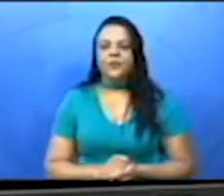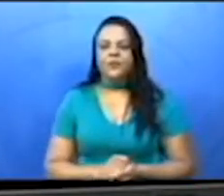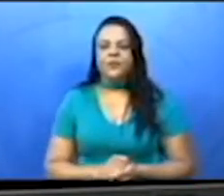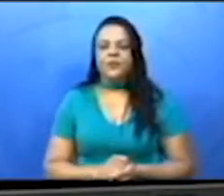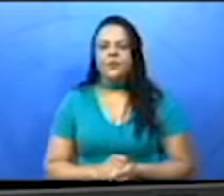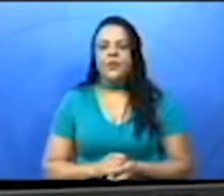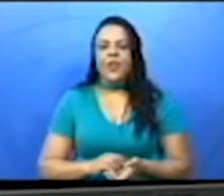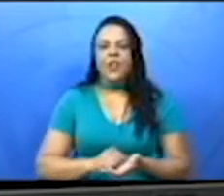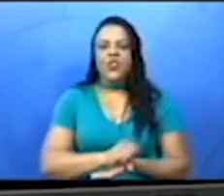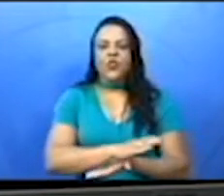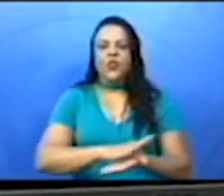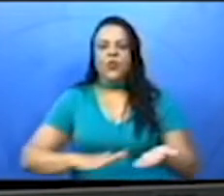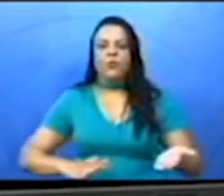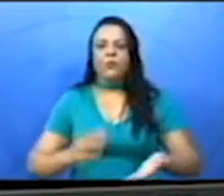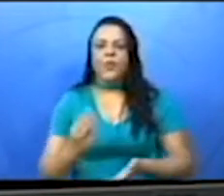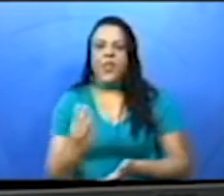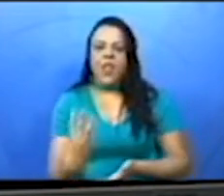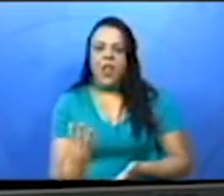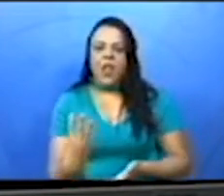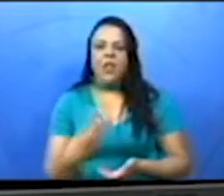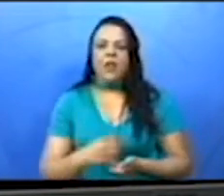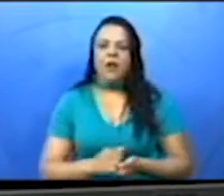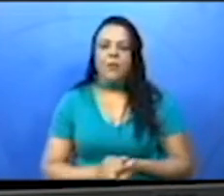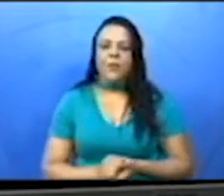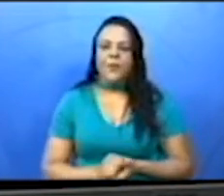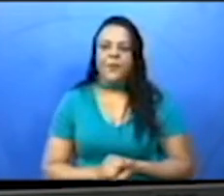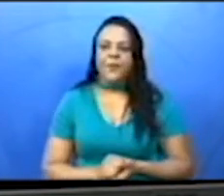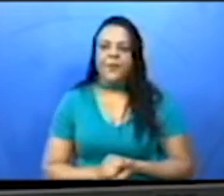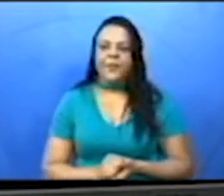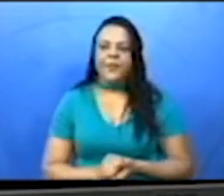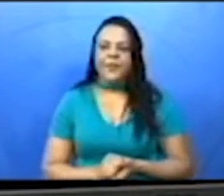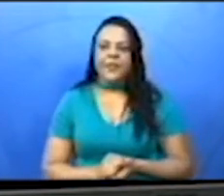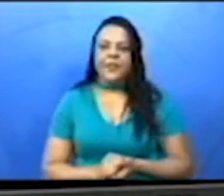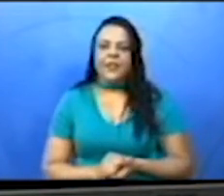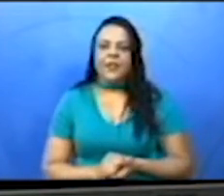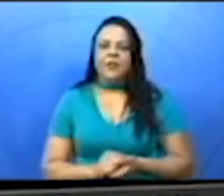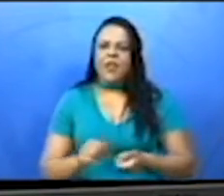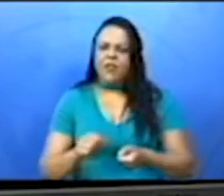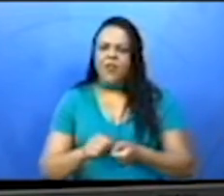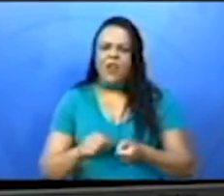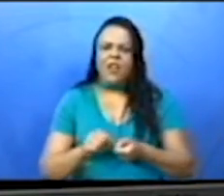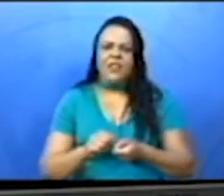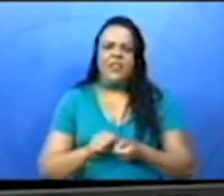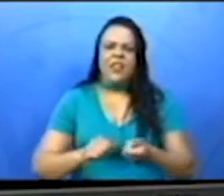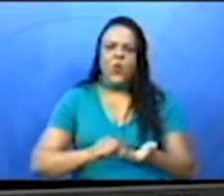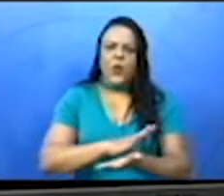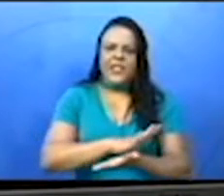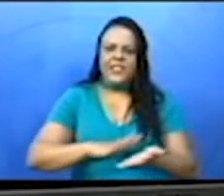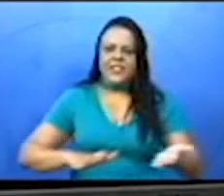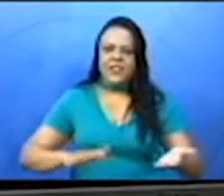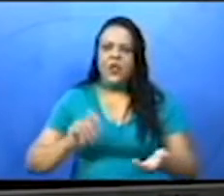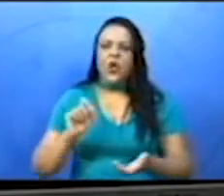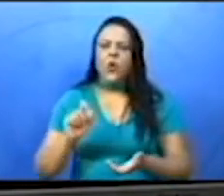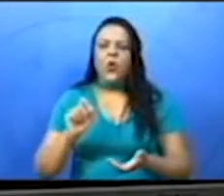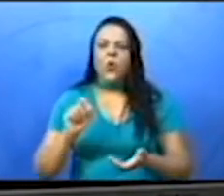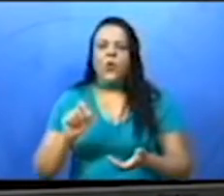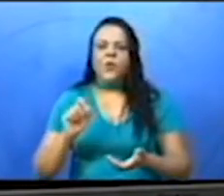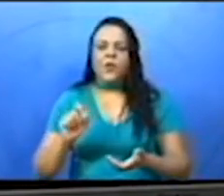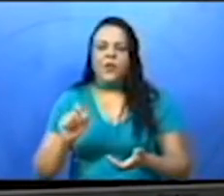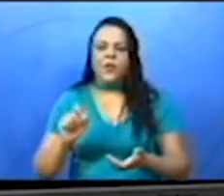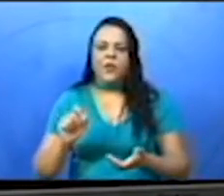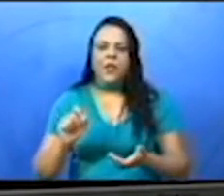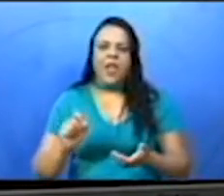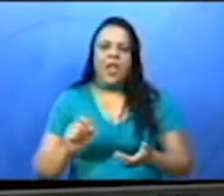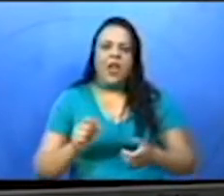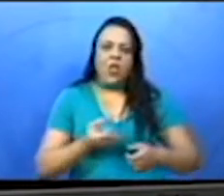exercício 3. Para realizar esse exercício, vamos contornar o motivo